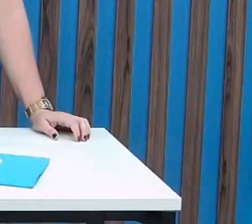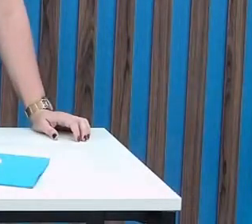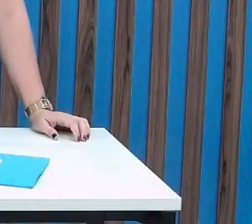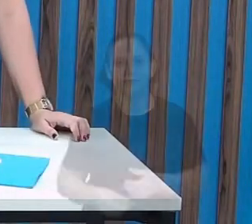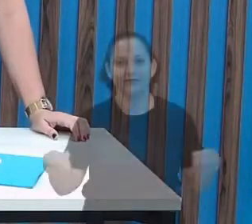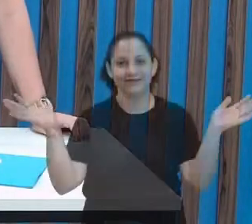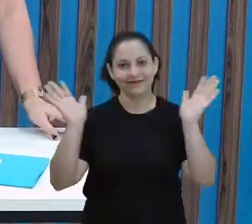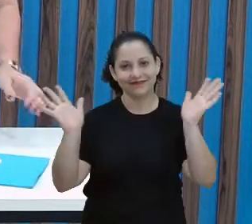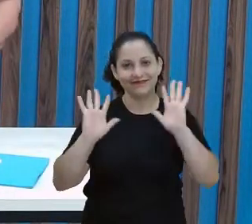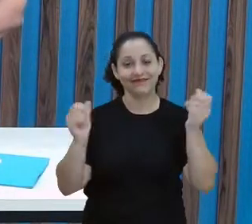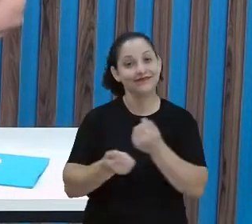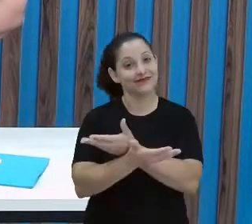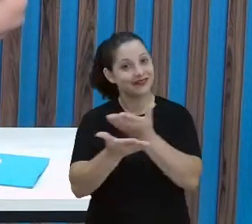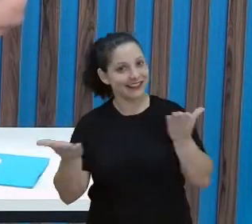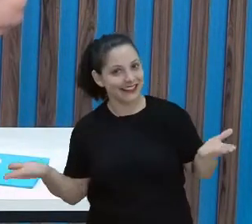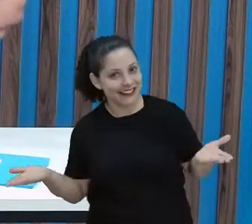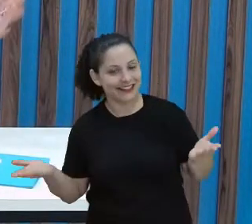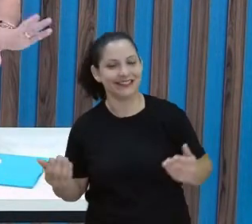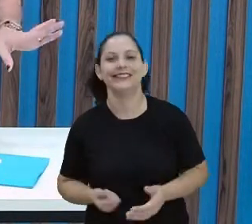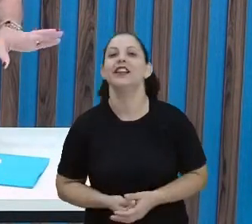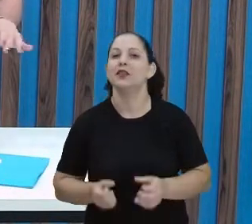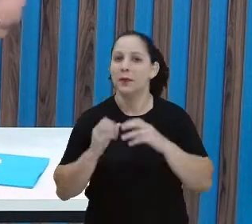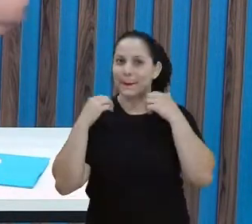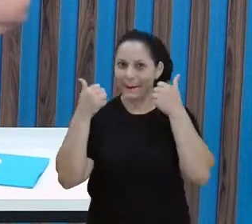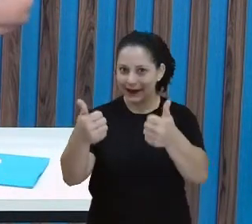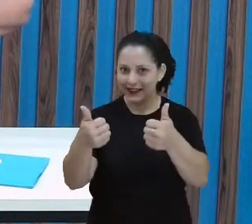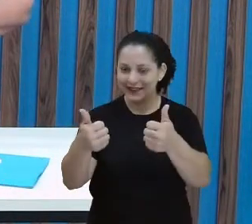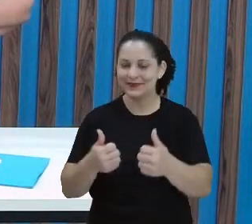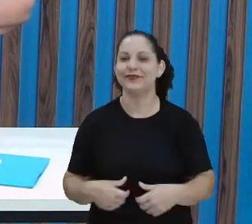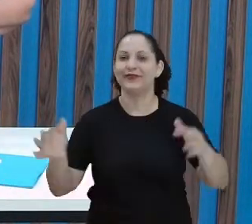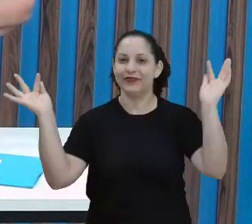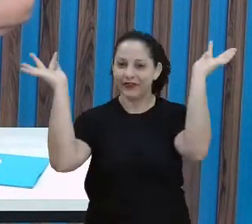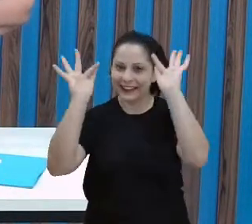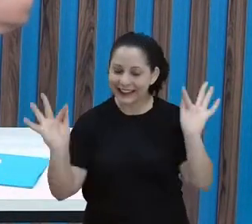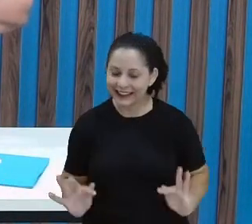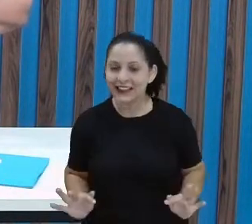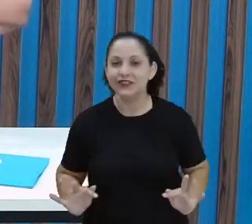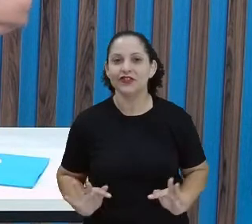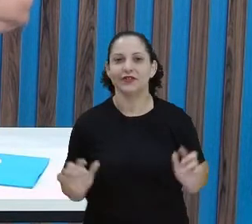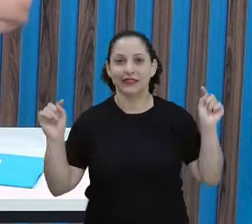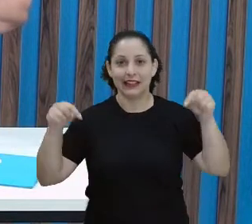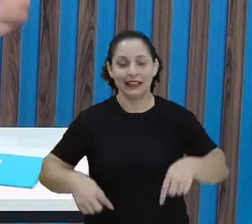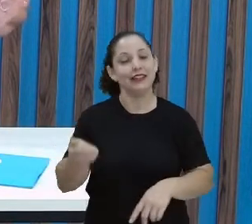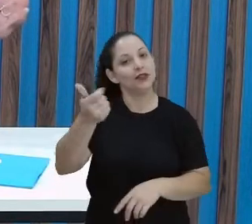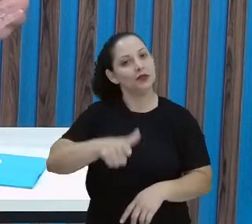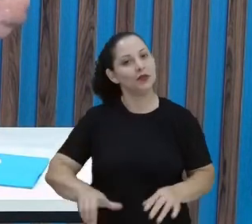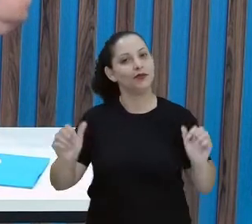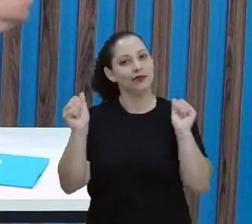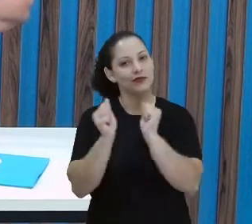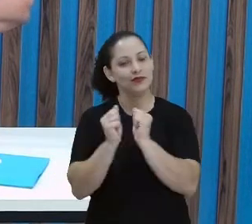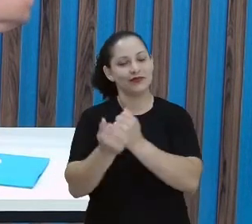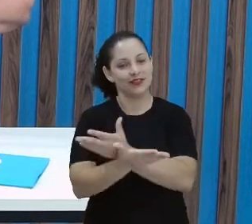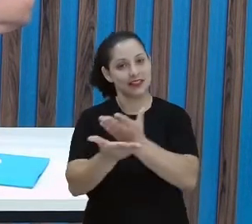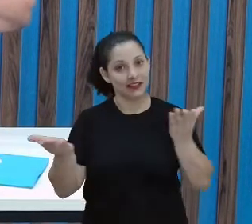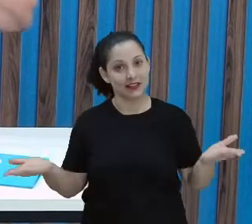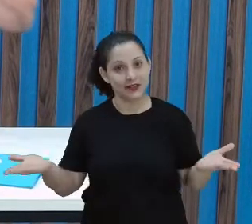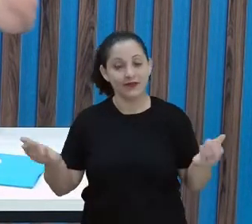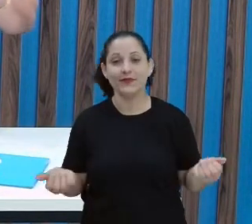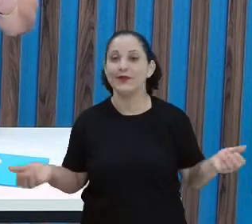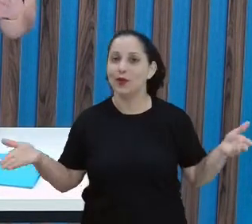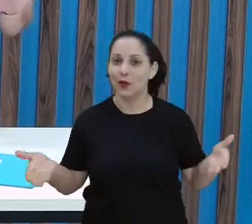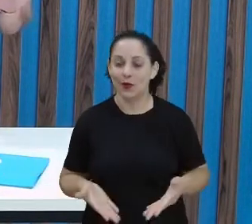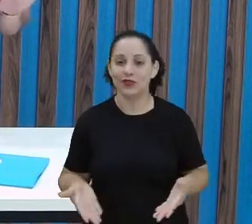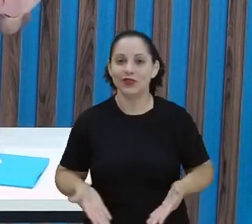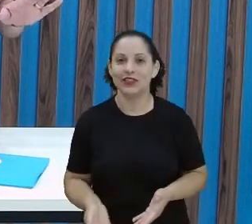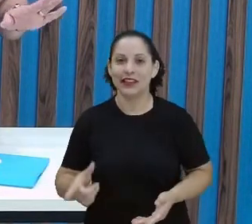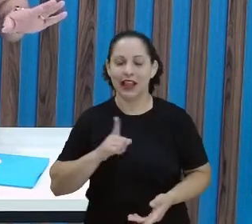Olá meus amores, como vocês estão? Eu estou ótima e feliz por mais um dia estar com vocês, sempre vão estar aqui. E hoje eu estou com